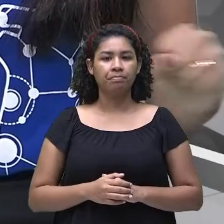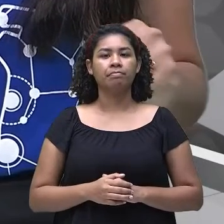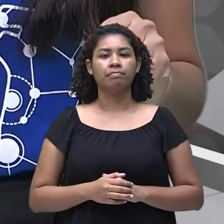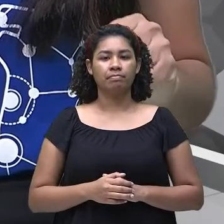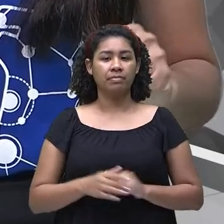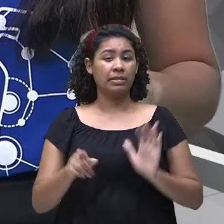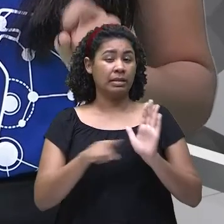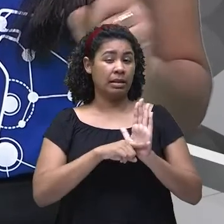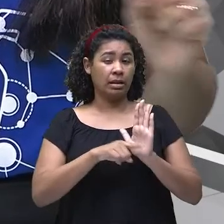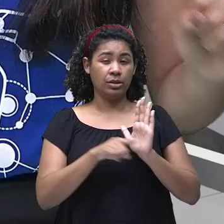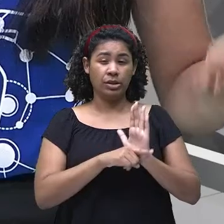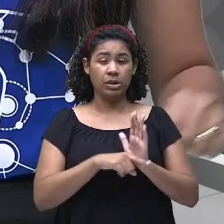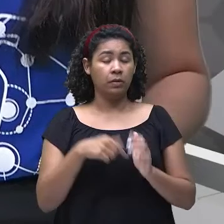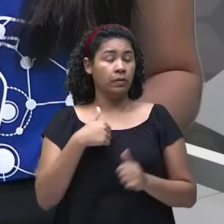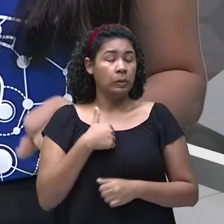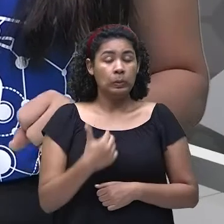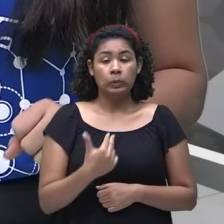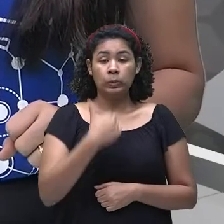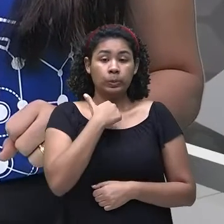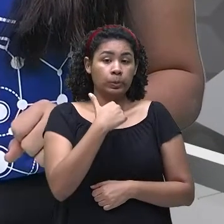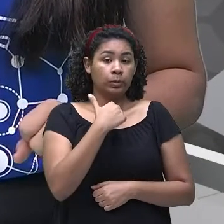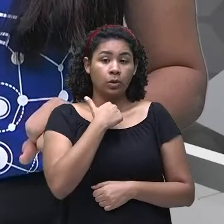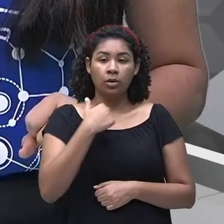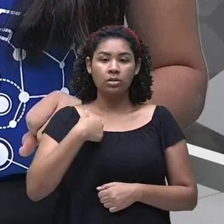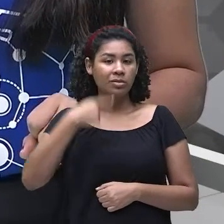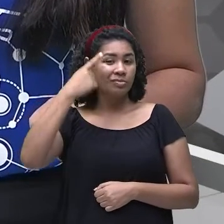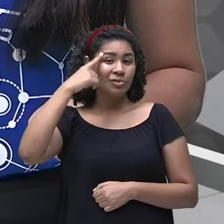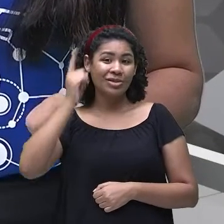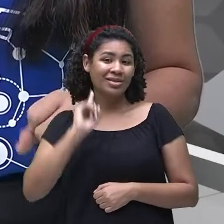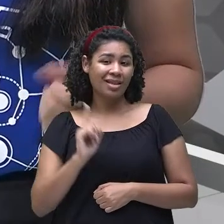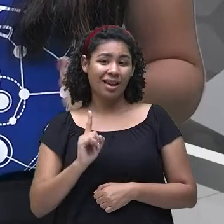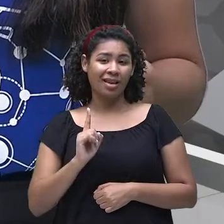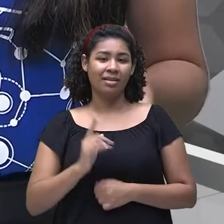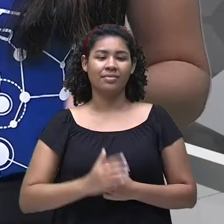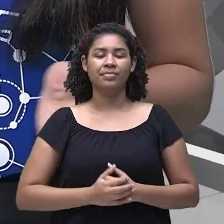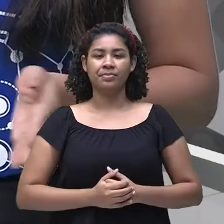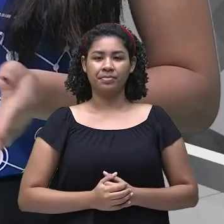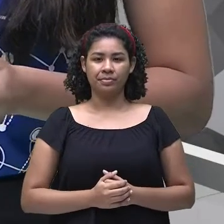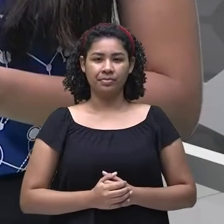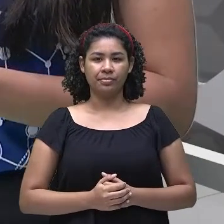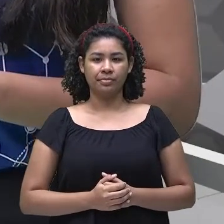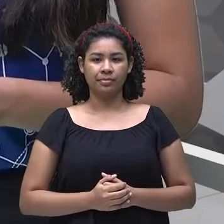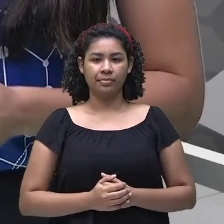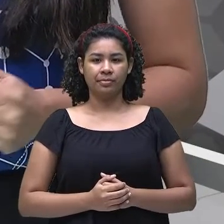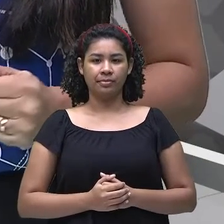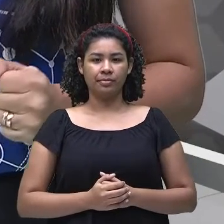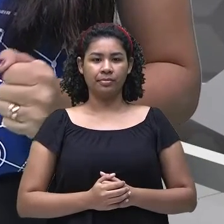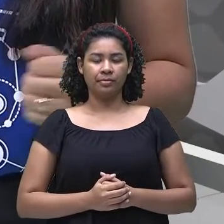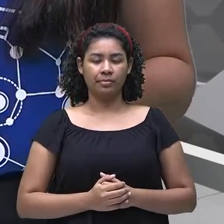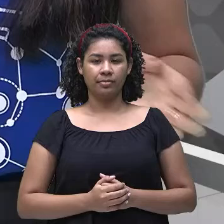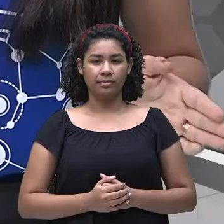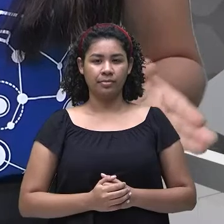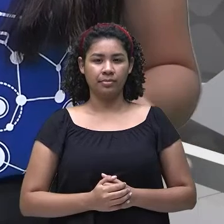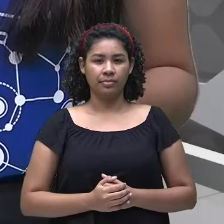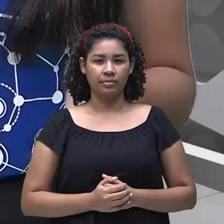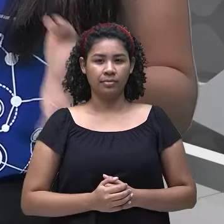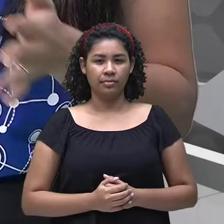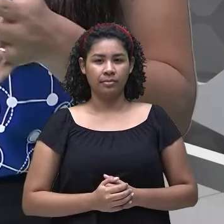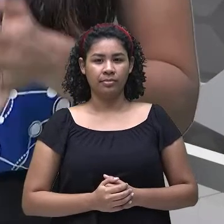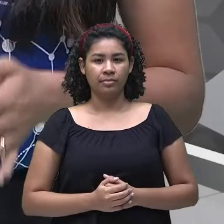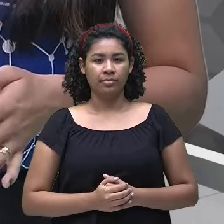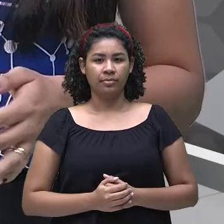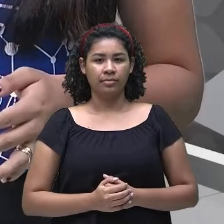eu estou dizendo que eu não posso, que eu não sei, né? Dançar. Então, olha só. I can't dance. I